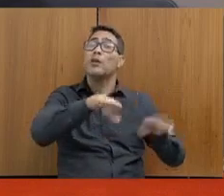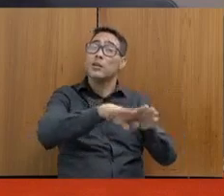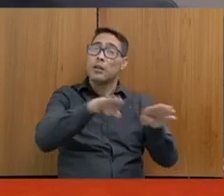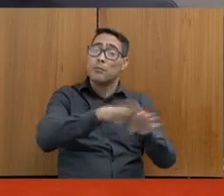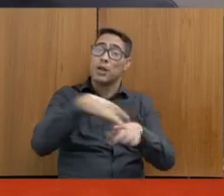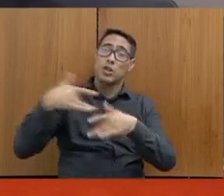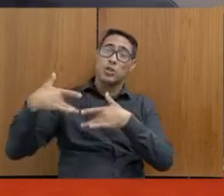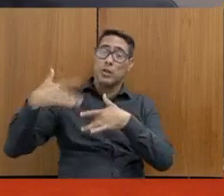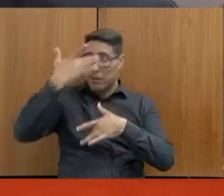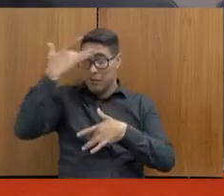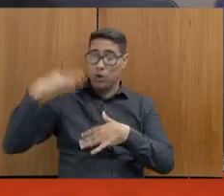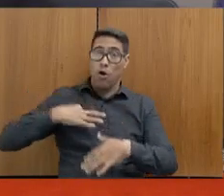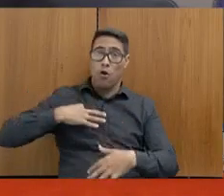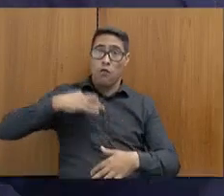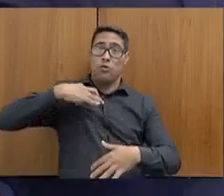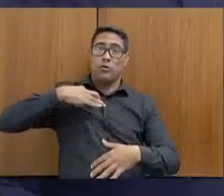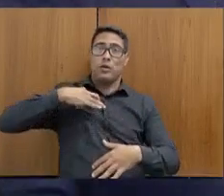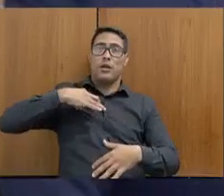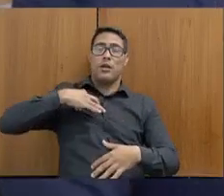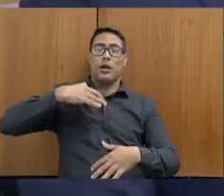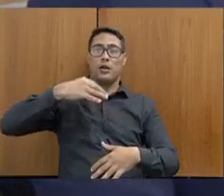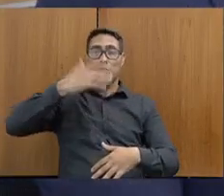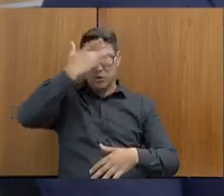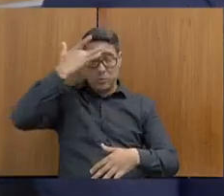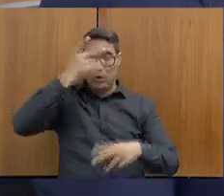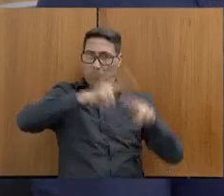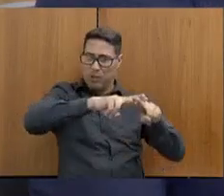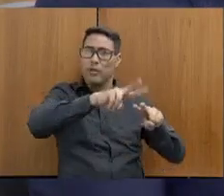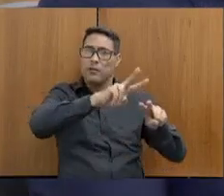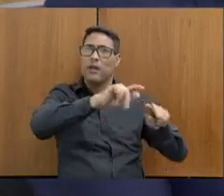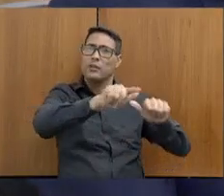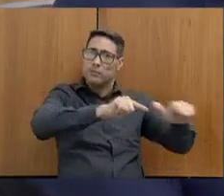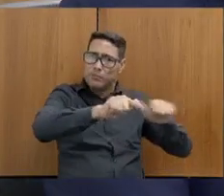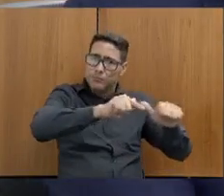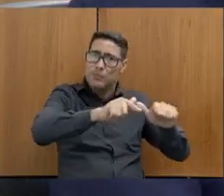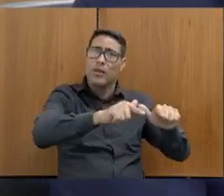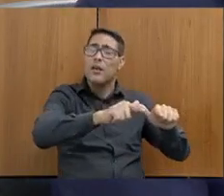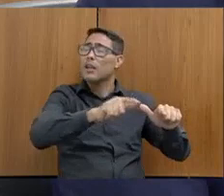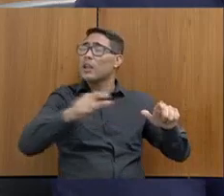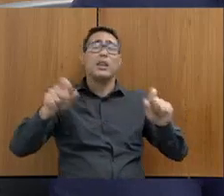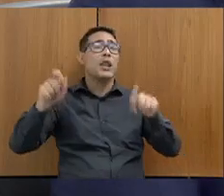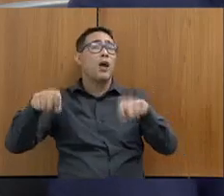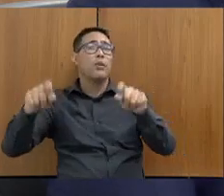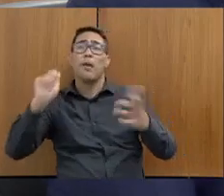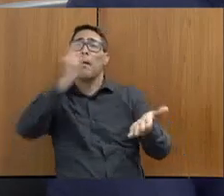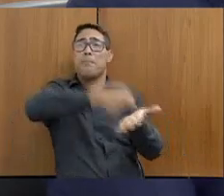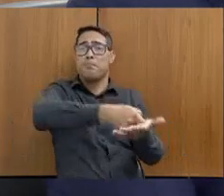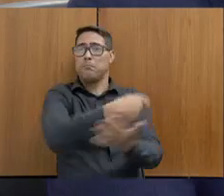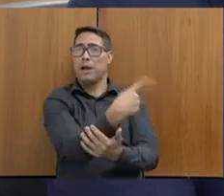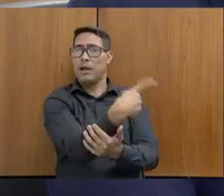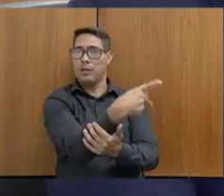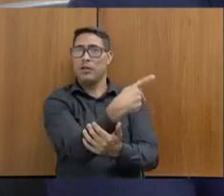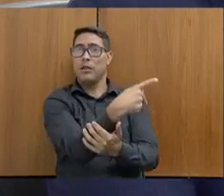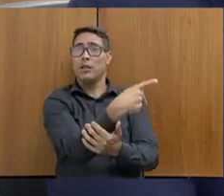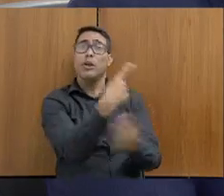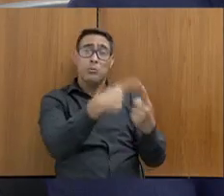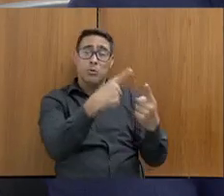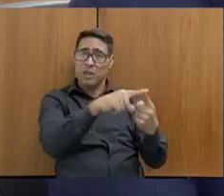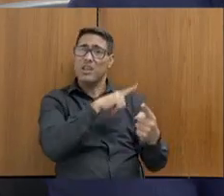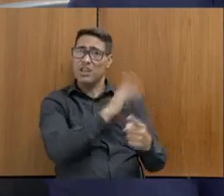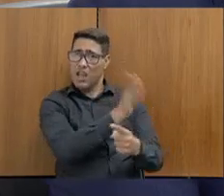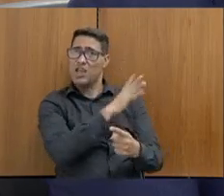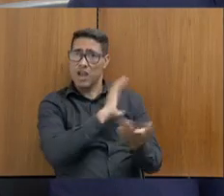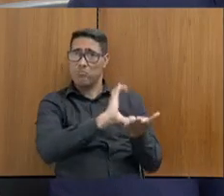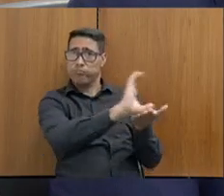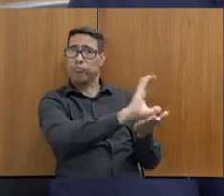preso nas cidades, nos órgãos públicos onde não se tem possibilidade de pagar o trabalho do preso, que o preso já tenha remissão, mas que ele